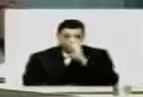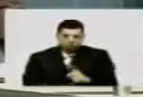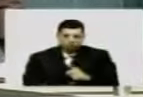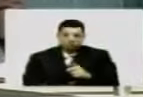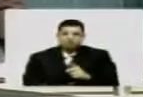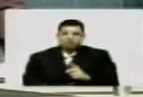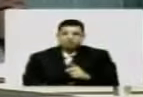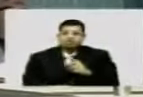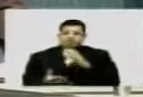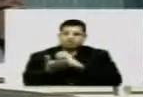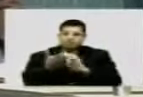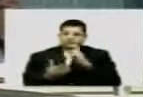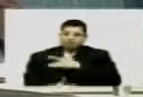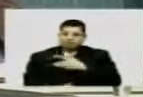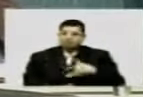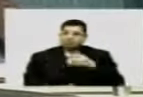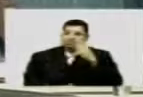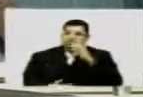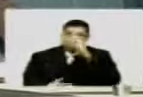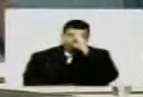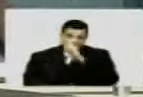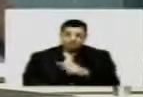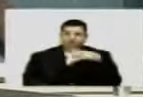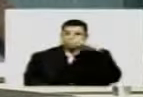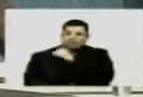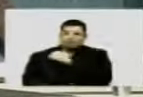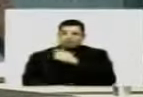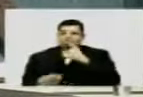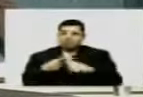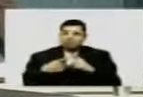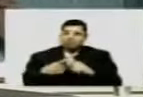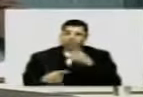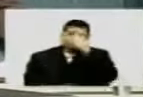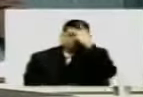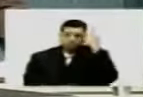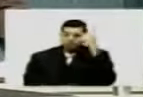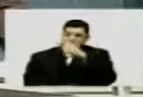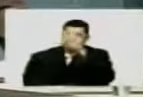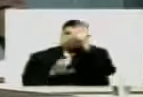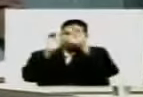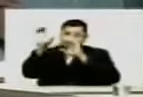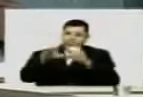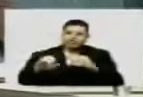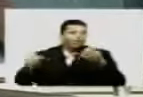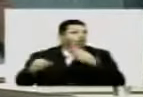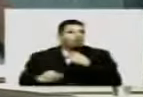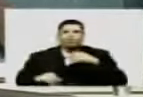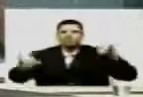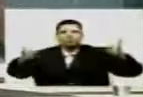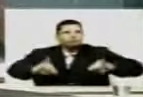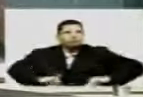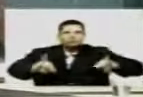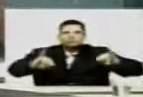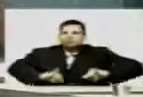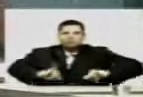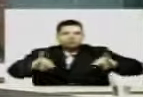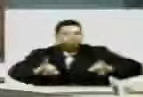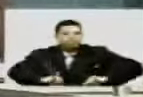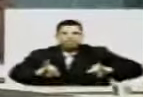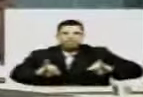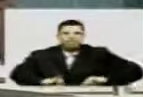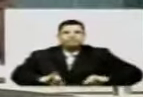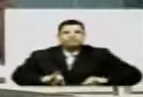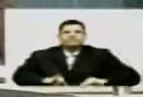providências da Secretaria de Saúde. Providências urgentes, porque o povo daquela região não pode ficar sem